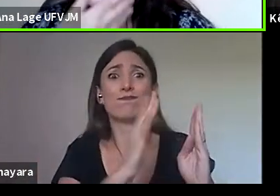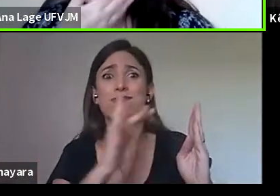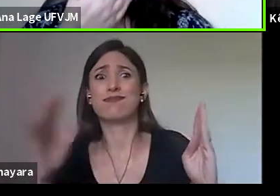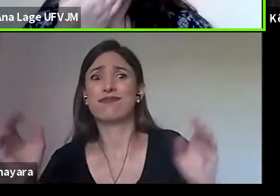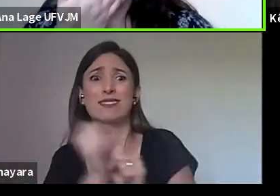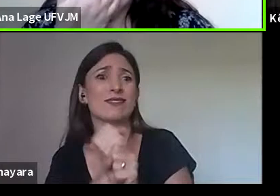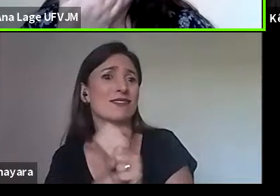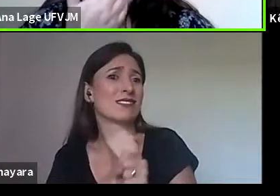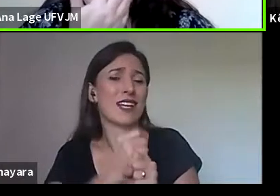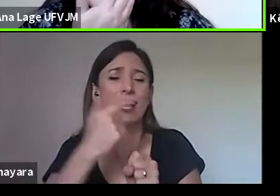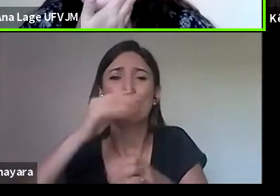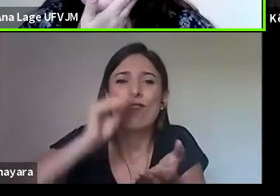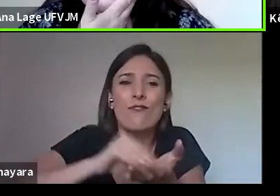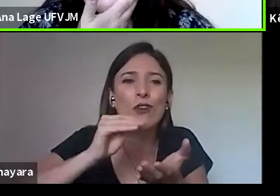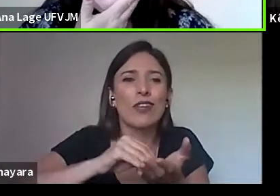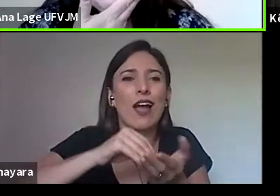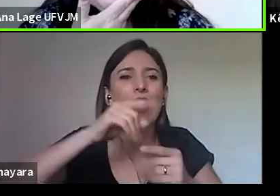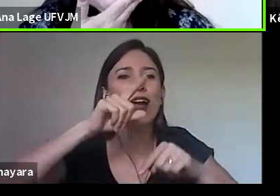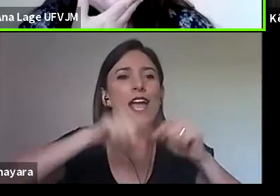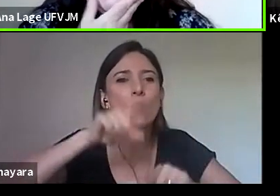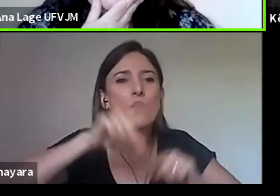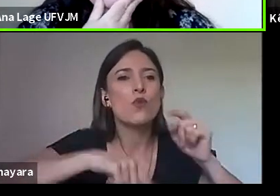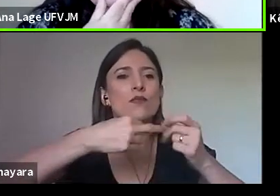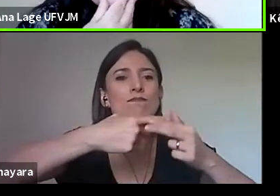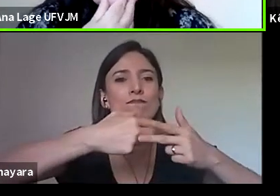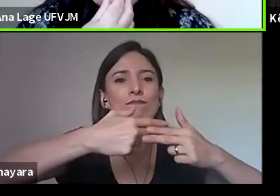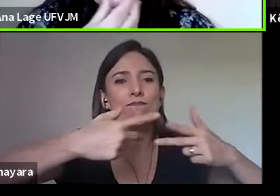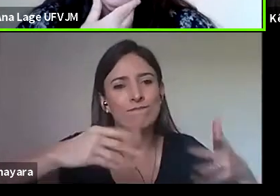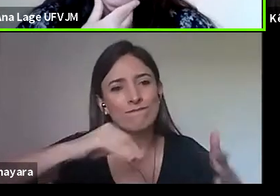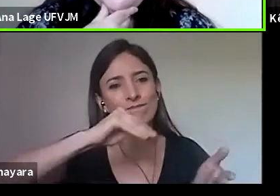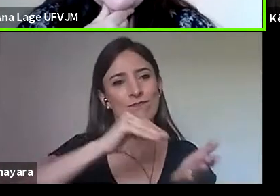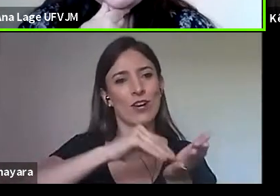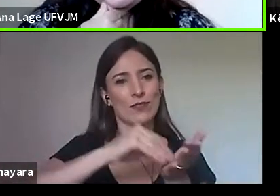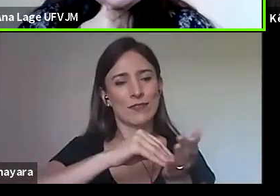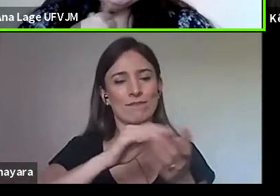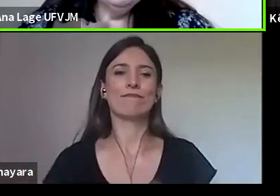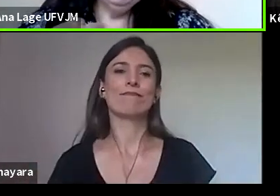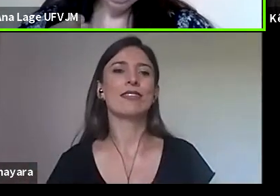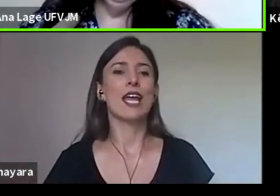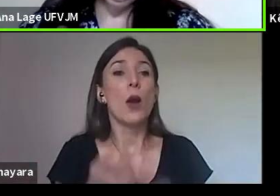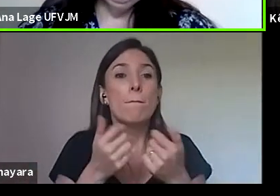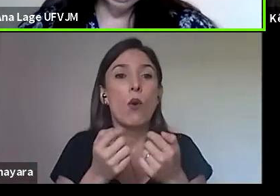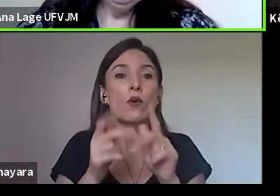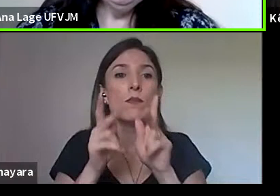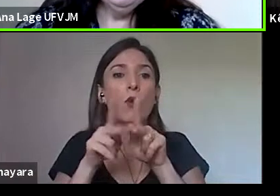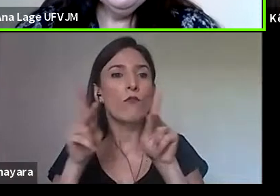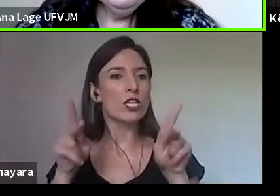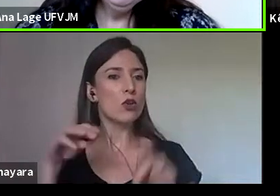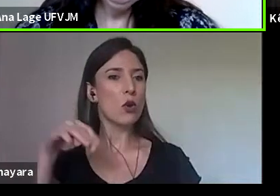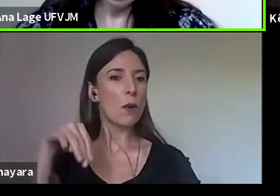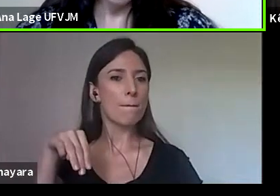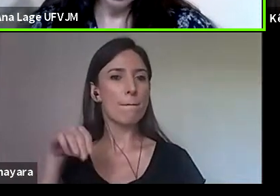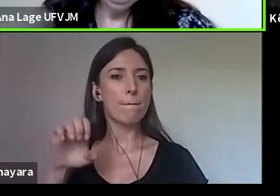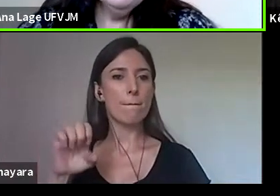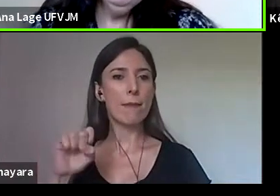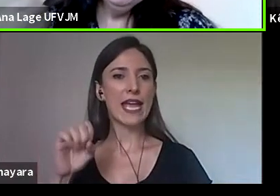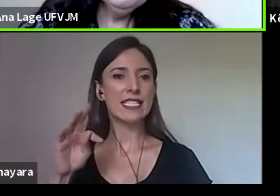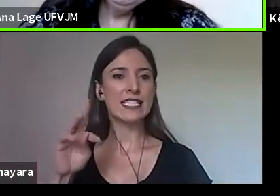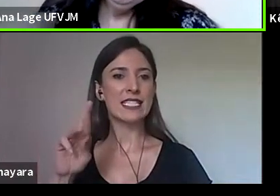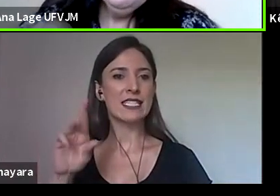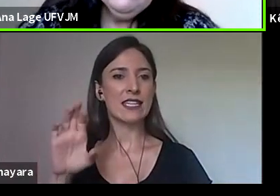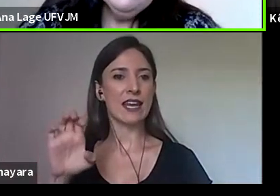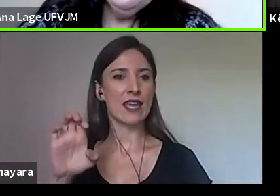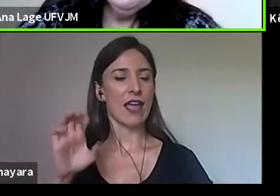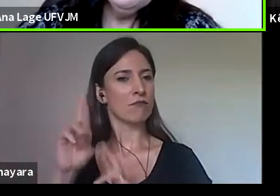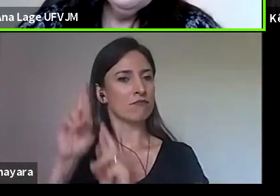não tem recursos, você tem poucos mestres, né? Que vão ser designados, mas que vão